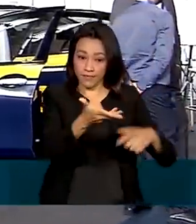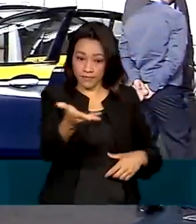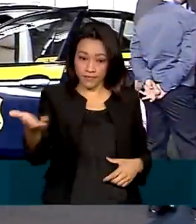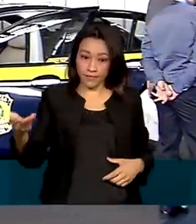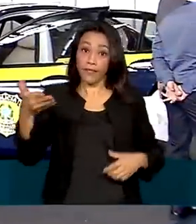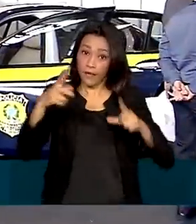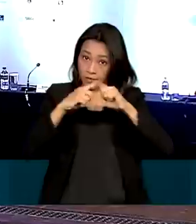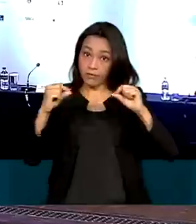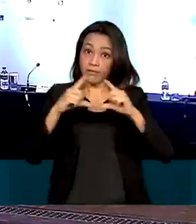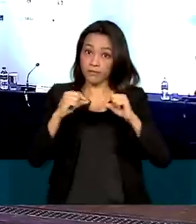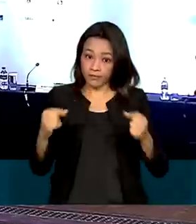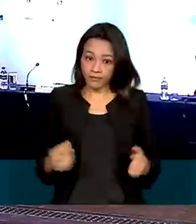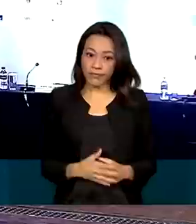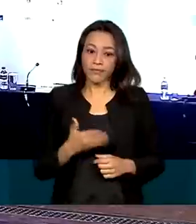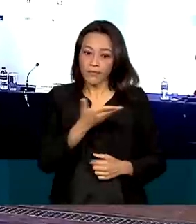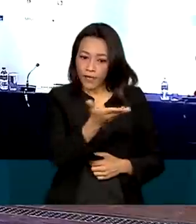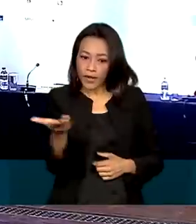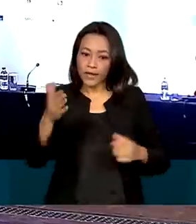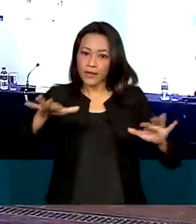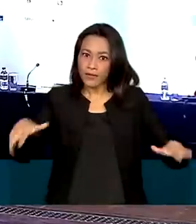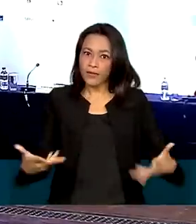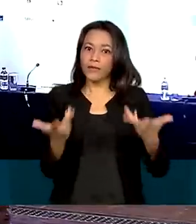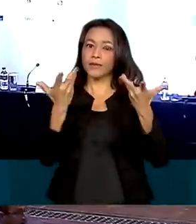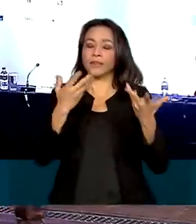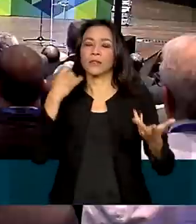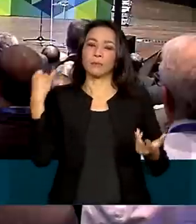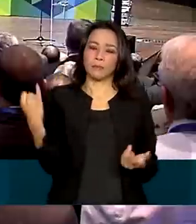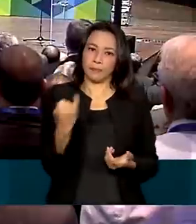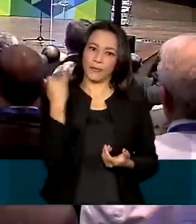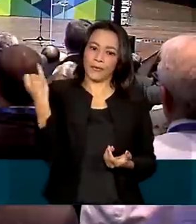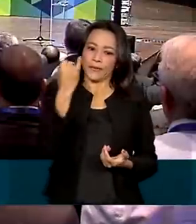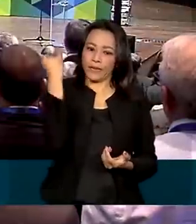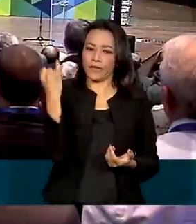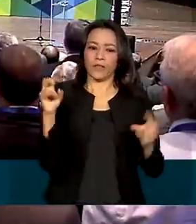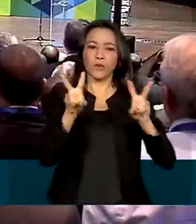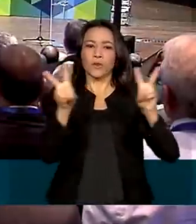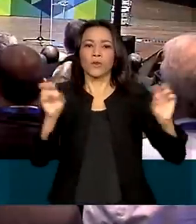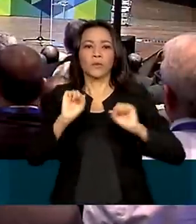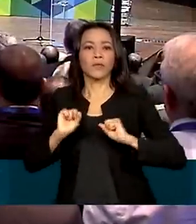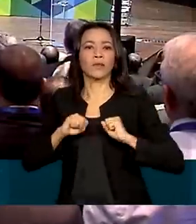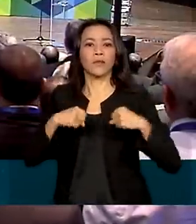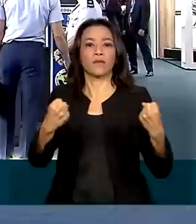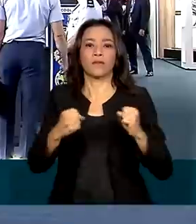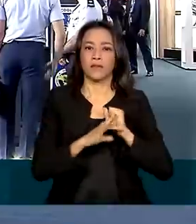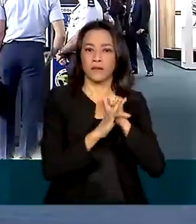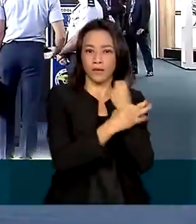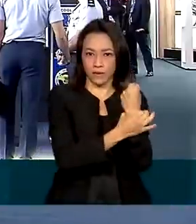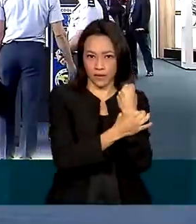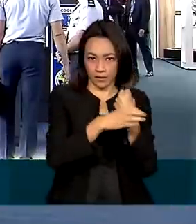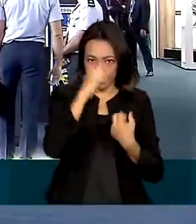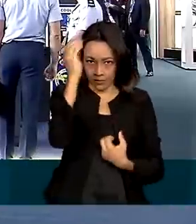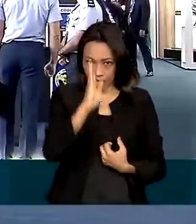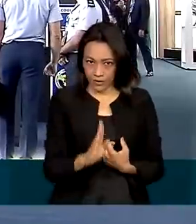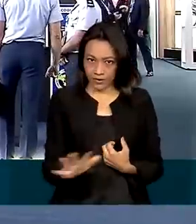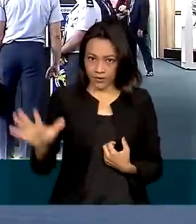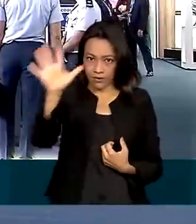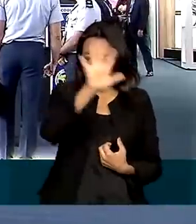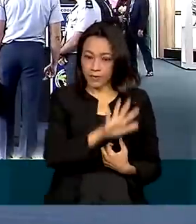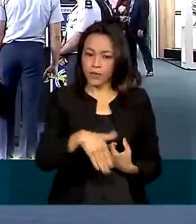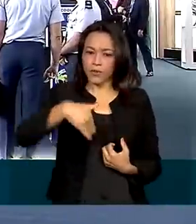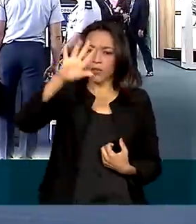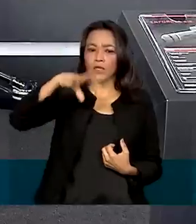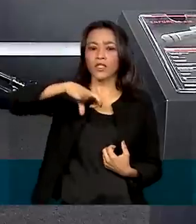aqui em Brasília. Um dos eventos mais importantes em defesa e segurança nacional. São mais de 90